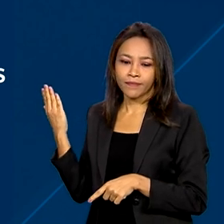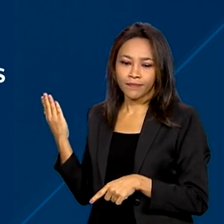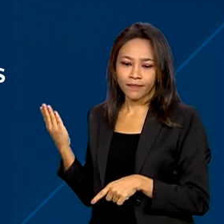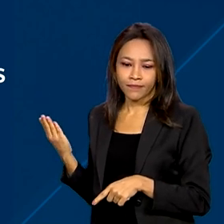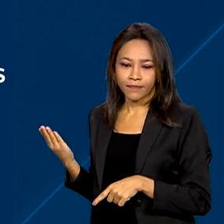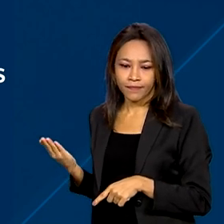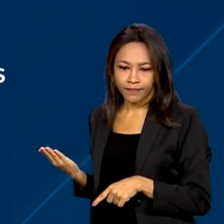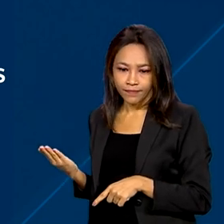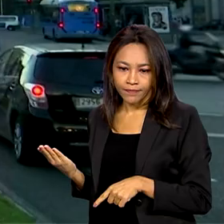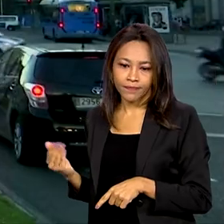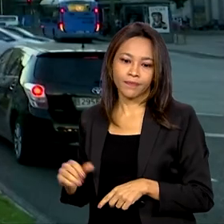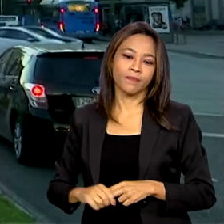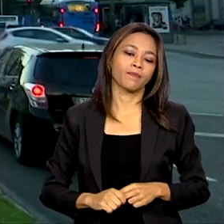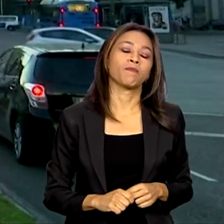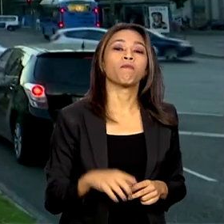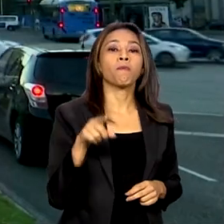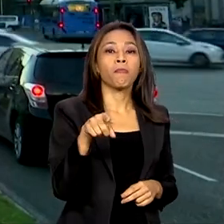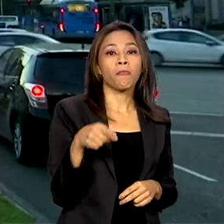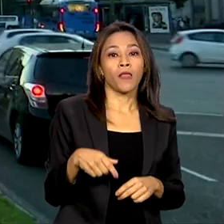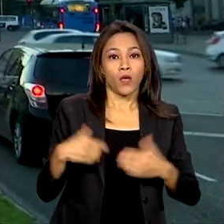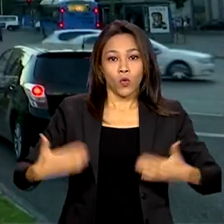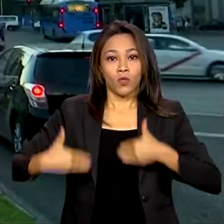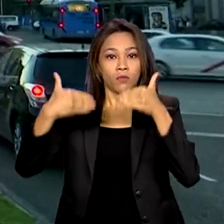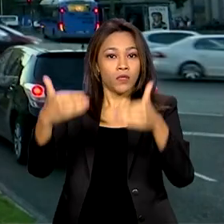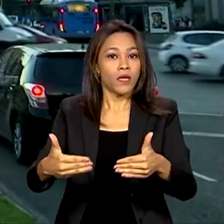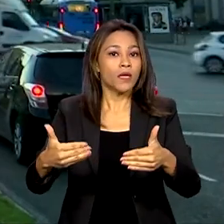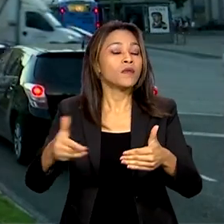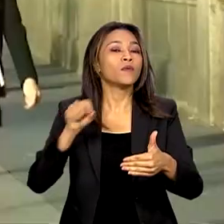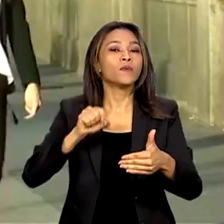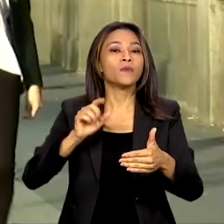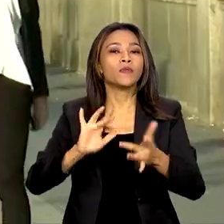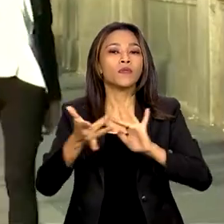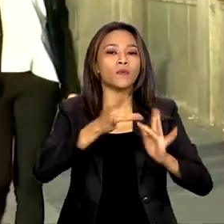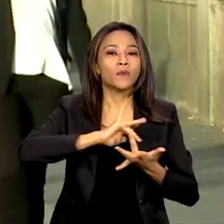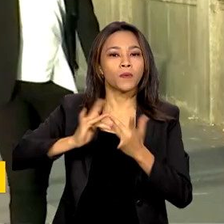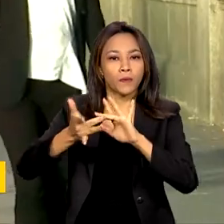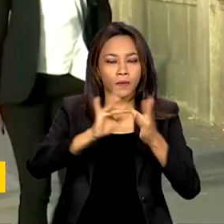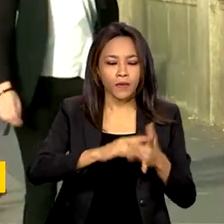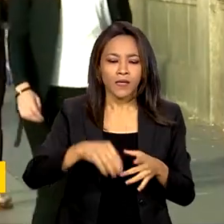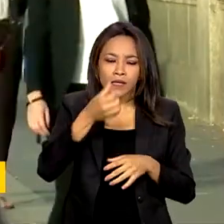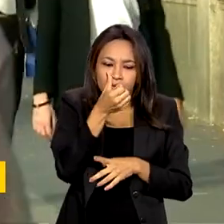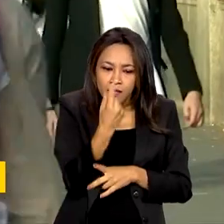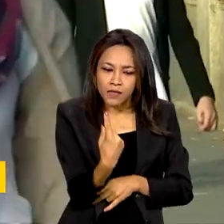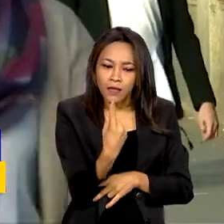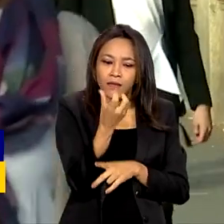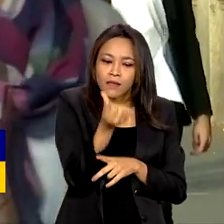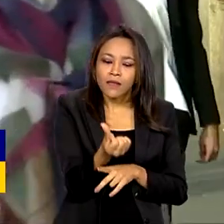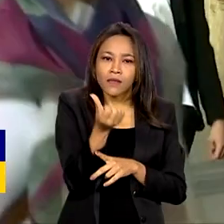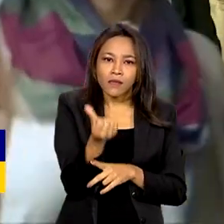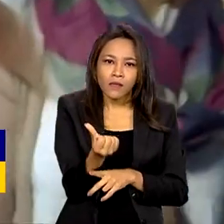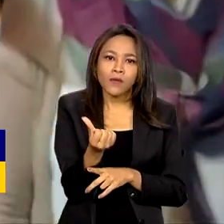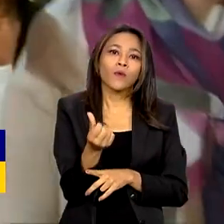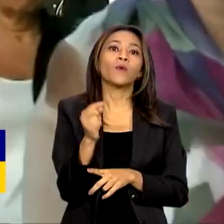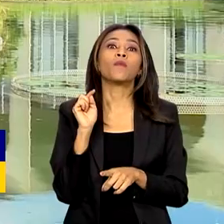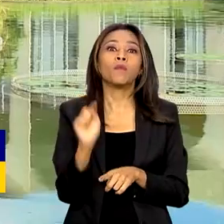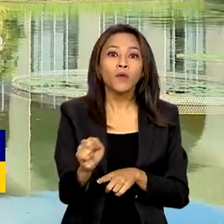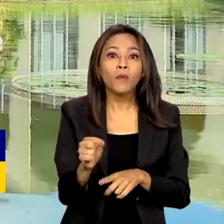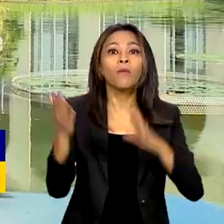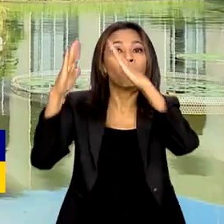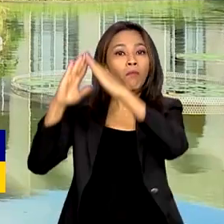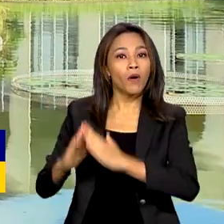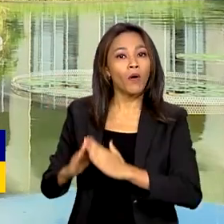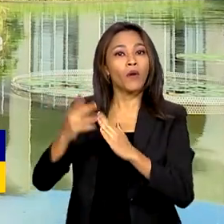e aparelhos mecânicos. Segundo o Ministério das Relações Exteriores, 165 mil brasileiros moram na Espanha.